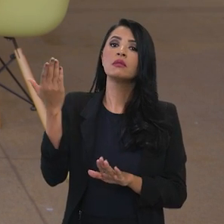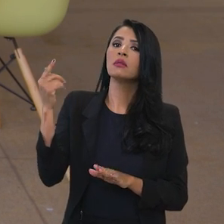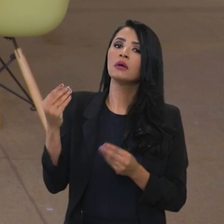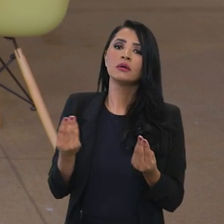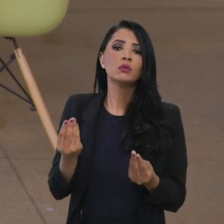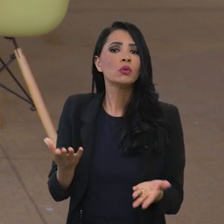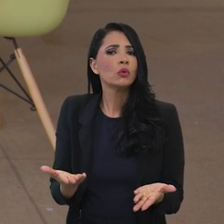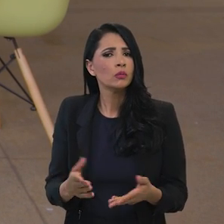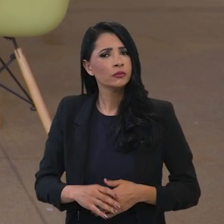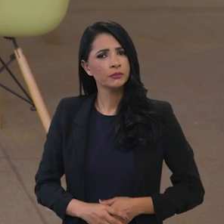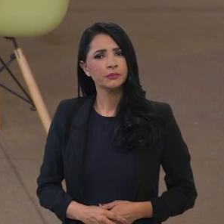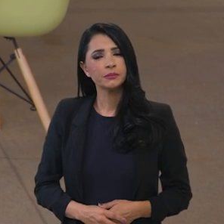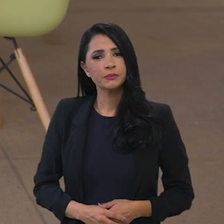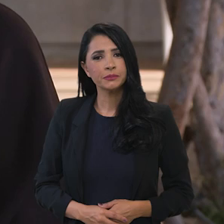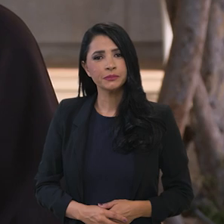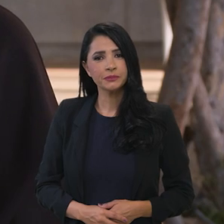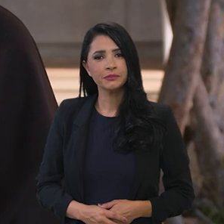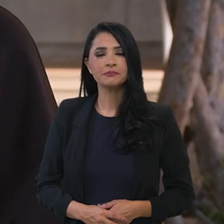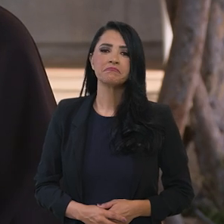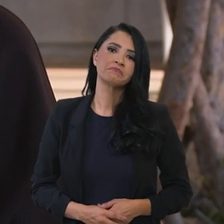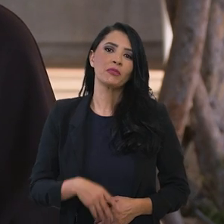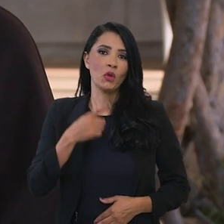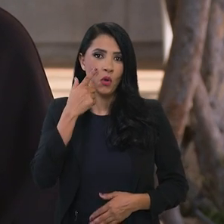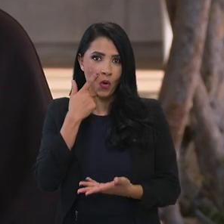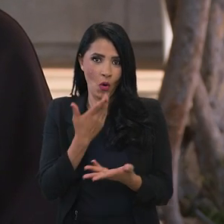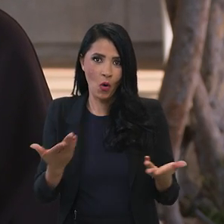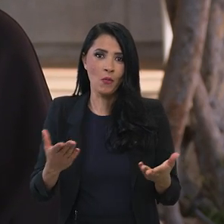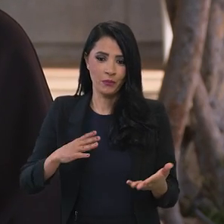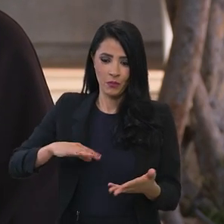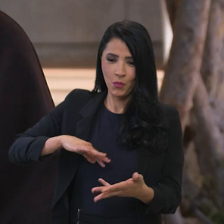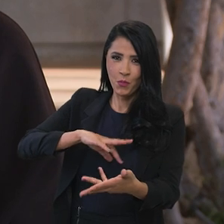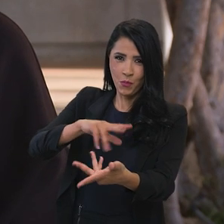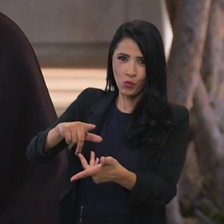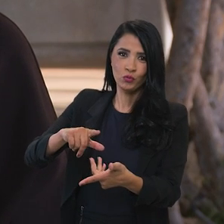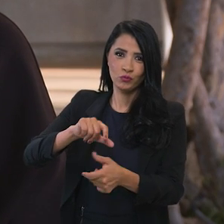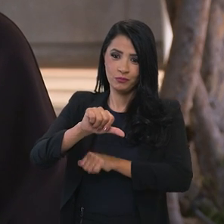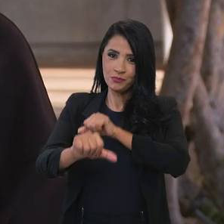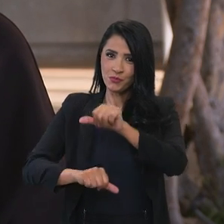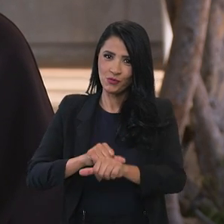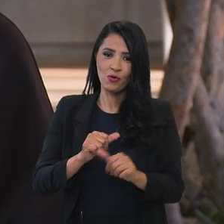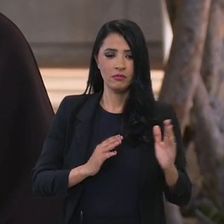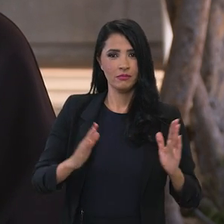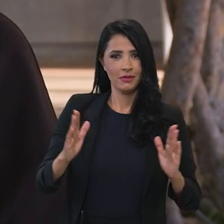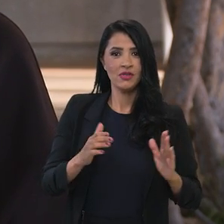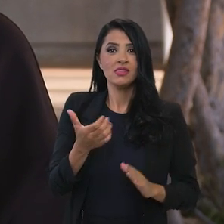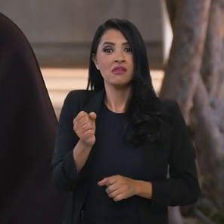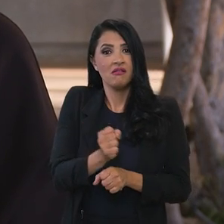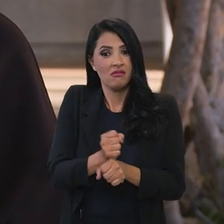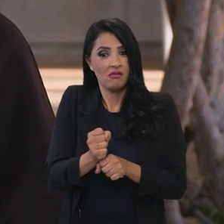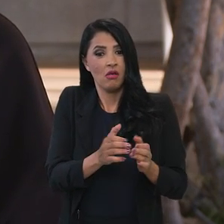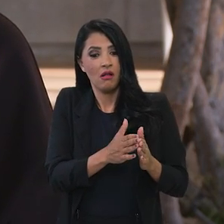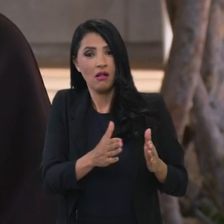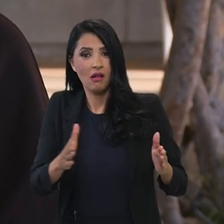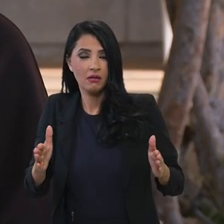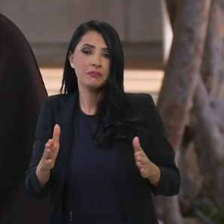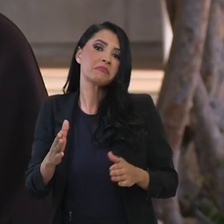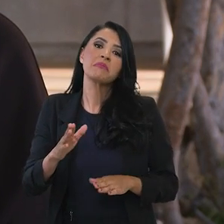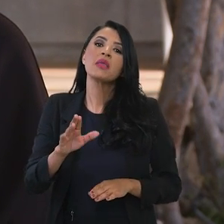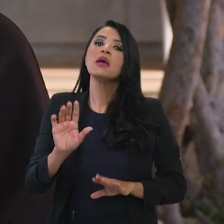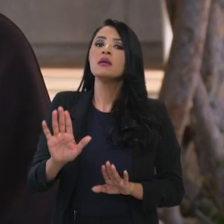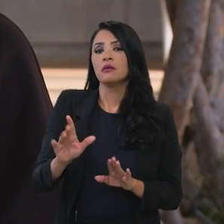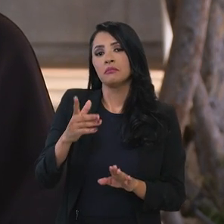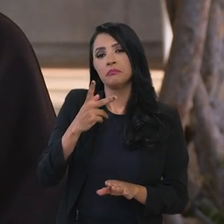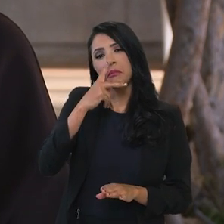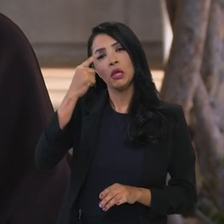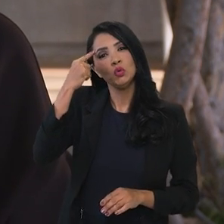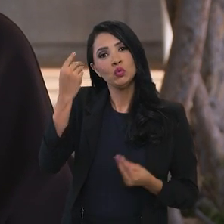daquela época. Como estamos? Olha, Carol, o mundo mudou muito nos últimos 10 anos. E eu acho que, em primeiro lugar, a